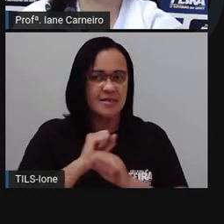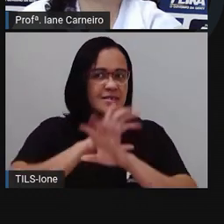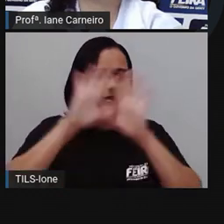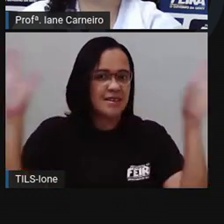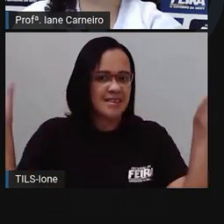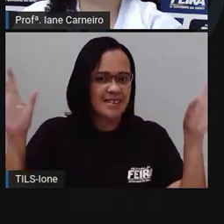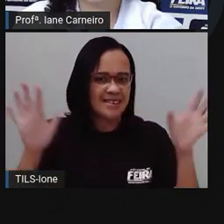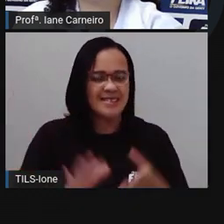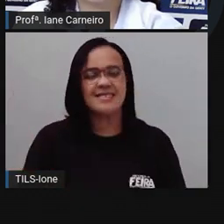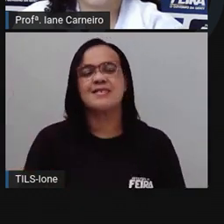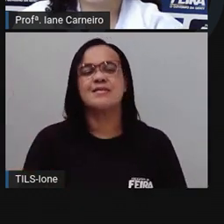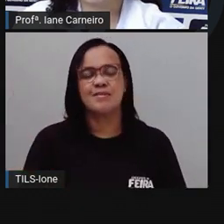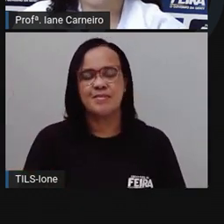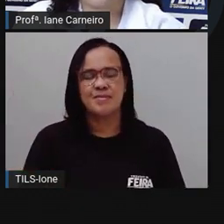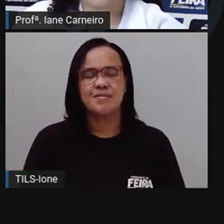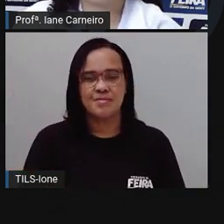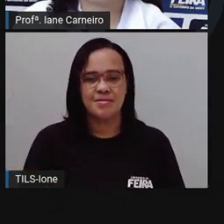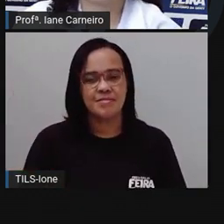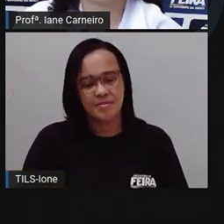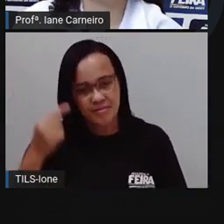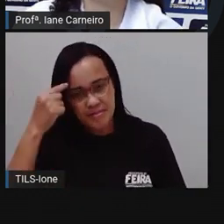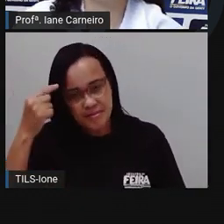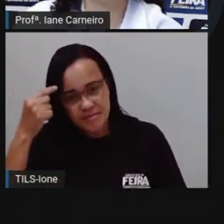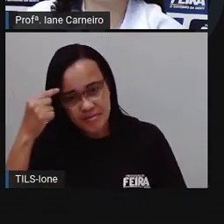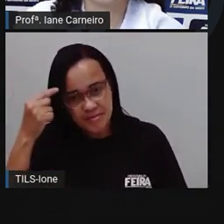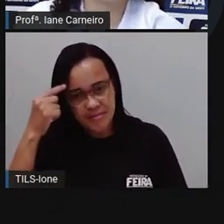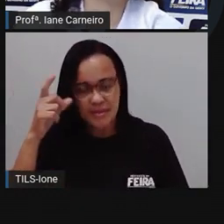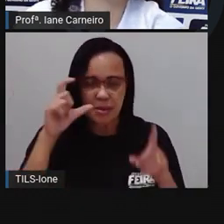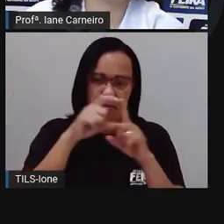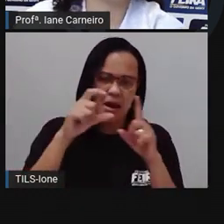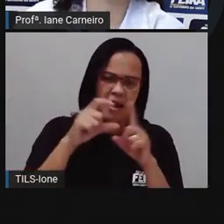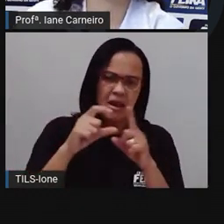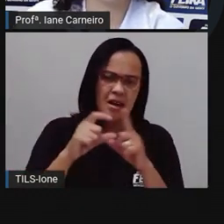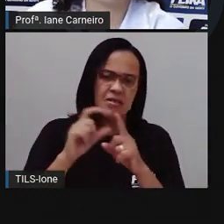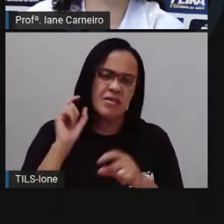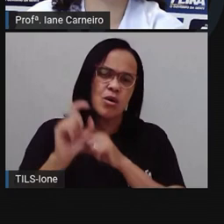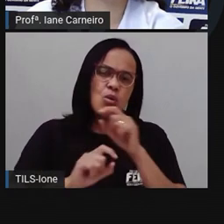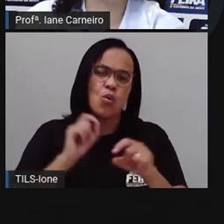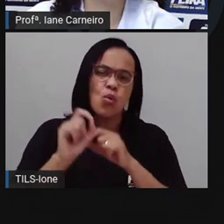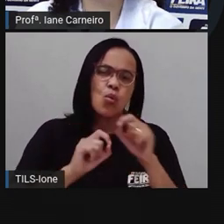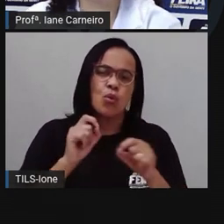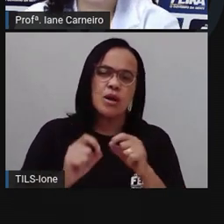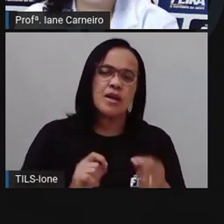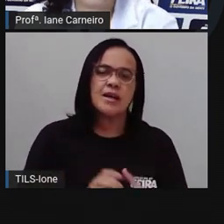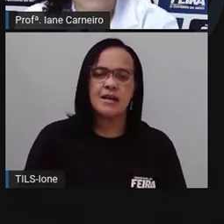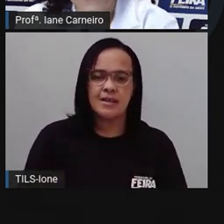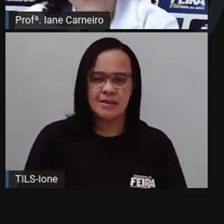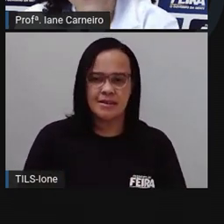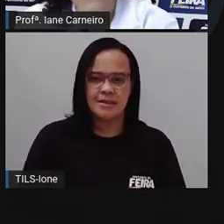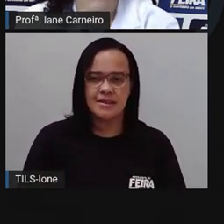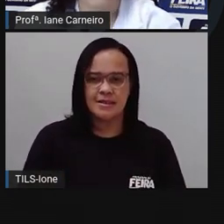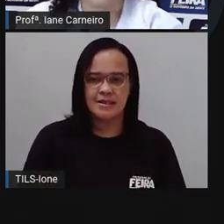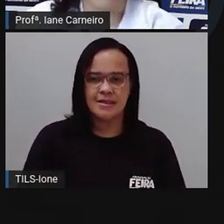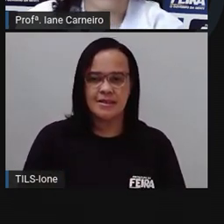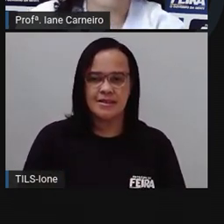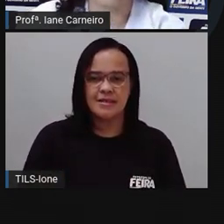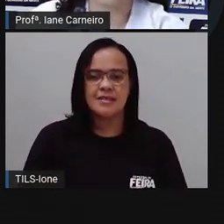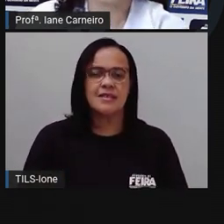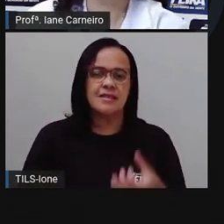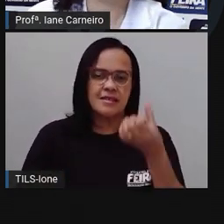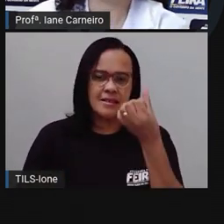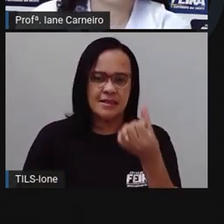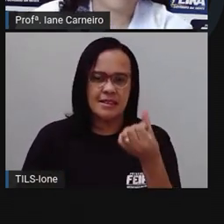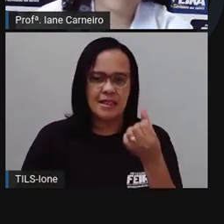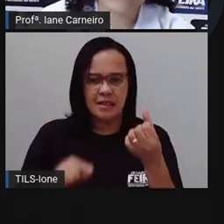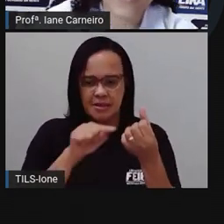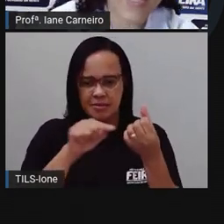Então, pense aí, ó. Essa palavra tem um, dois, três, quatro, cinco, seis espaços.